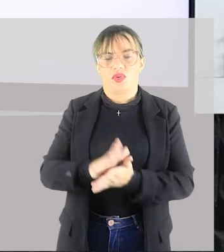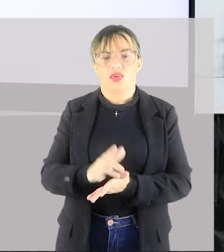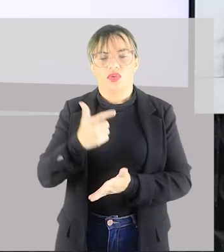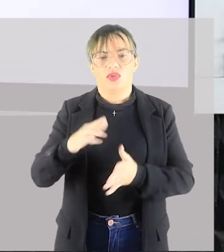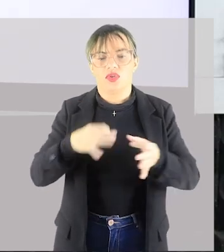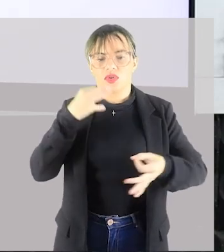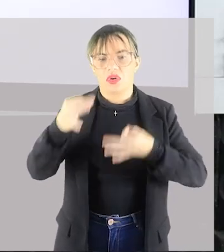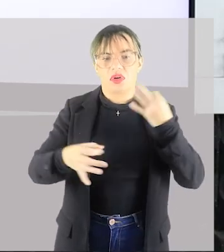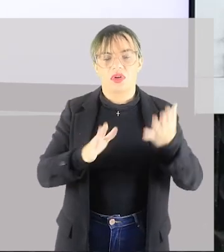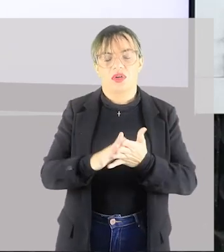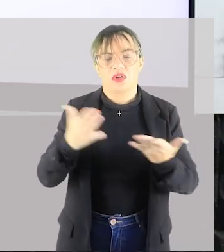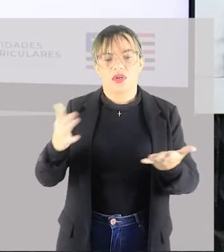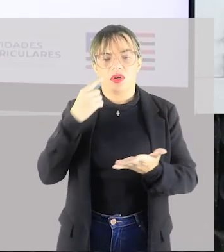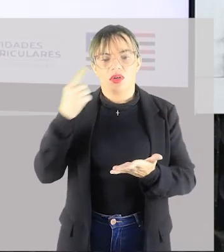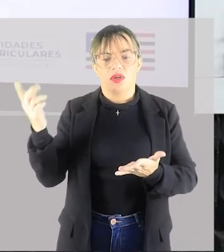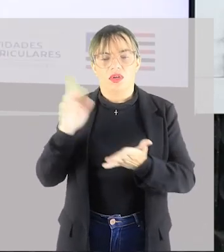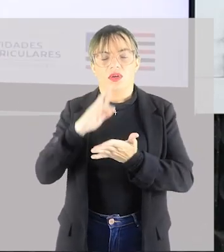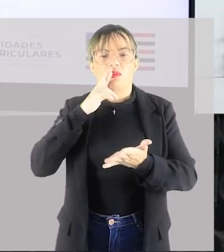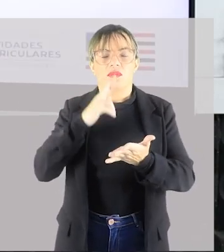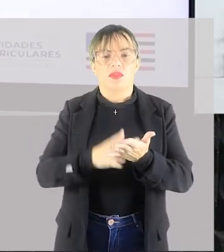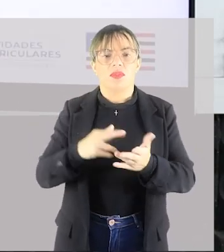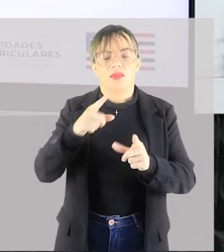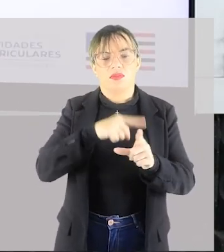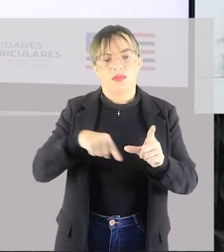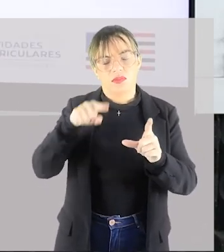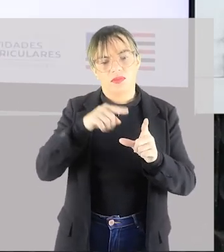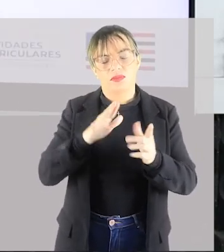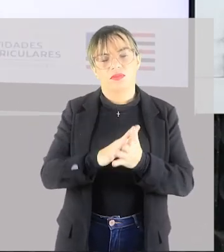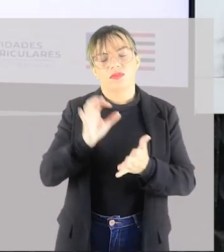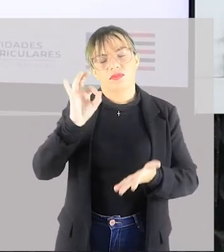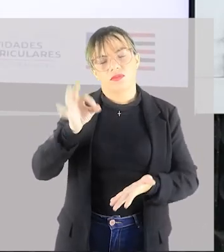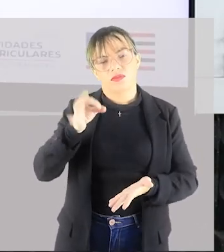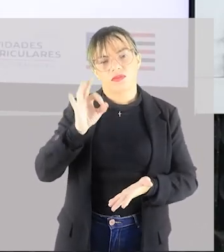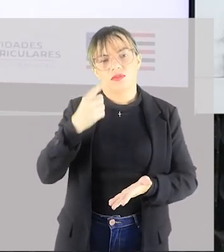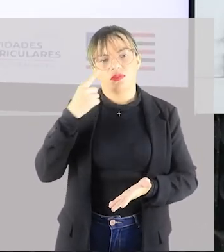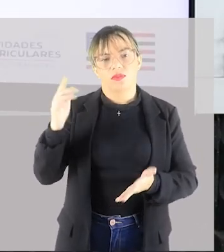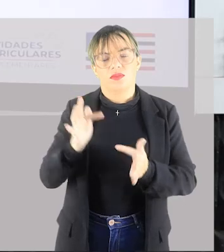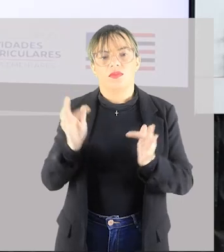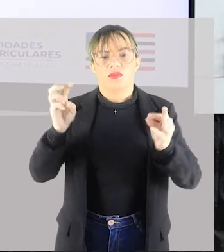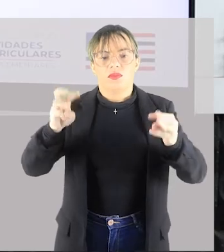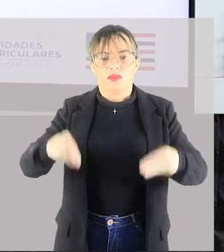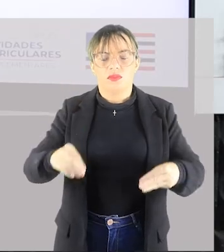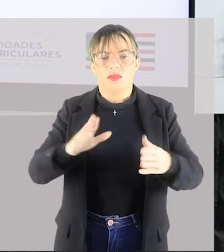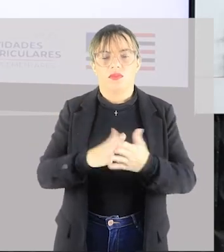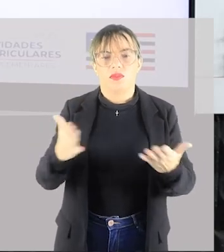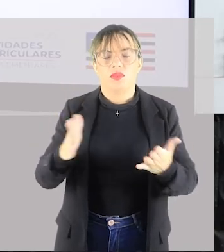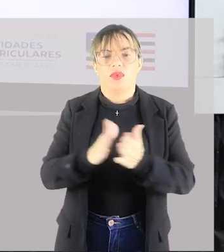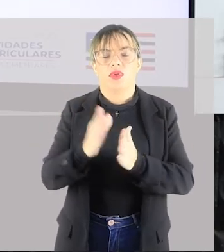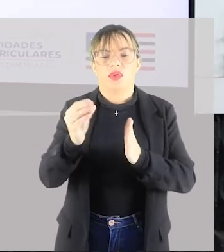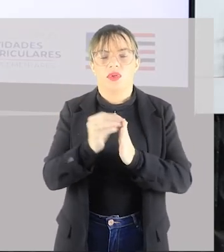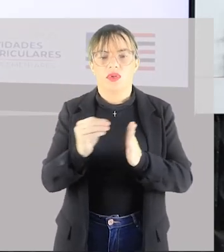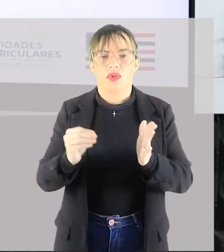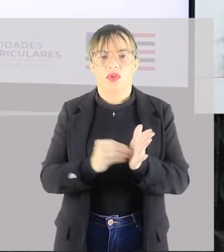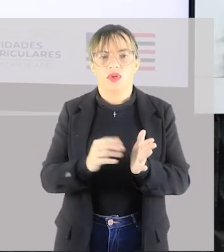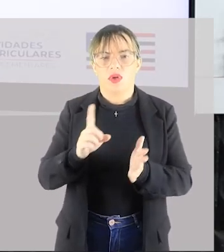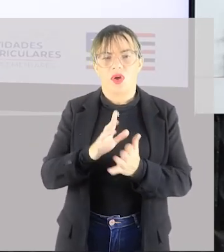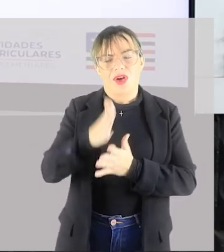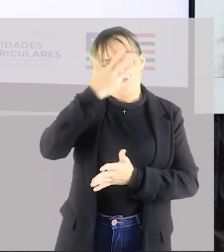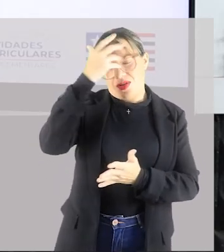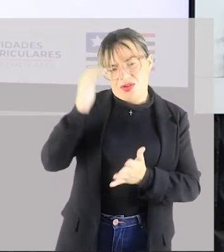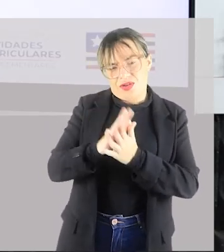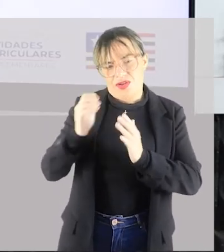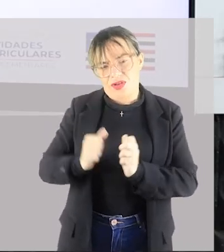tá bom? Então, essa é a resposta correta. Com isso, a finaliza a nossa aula, não esquece de seguir a gente, tá?